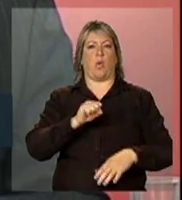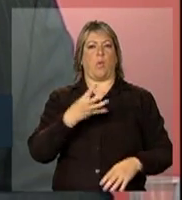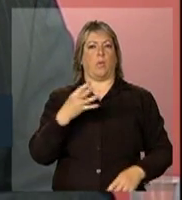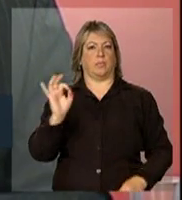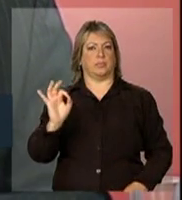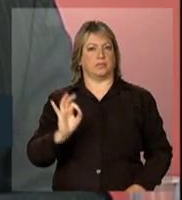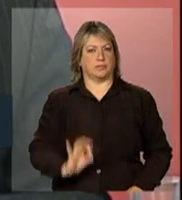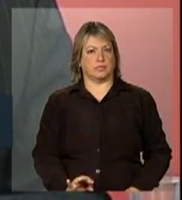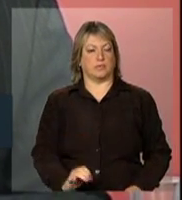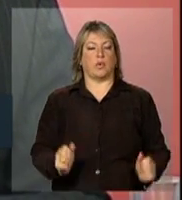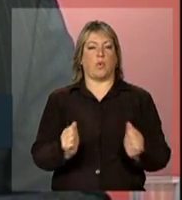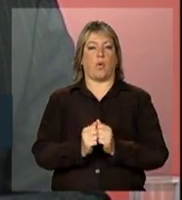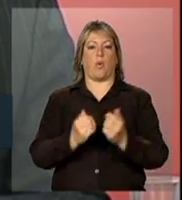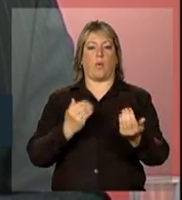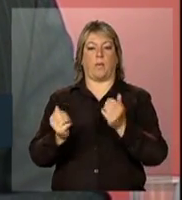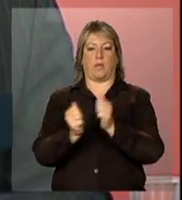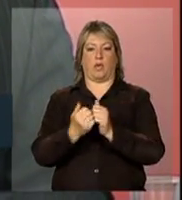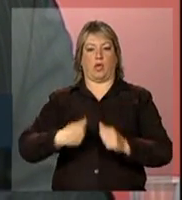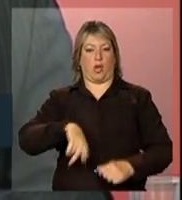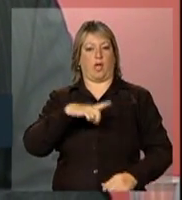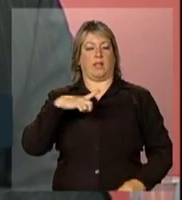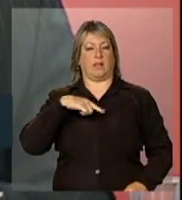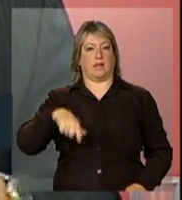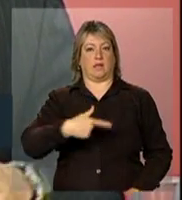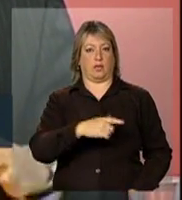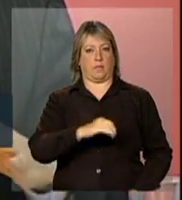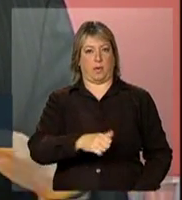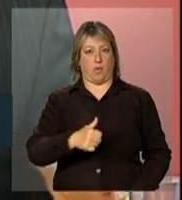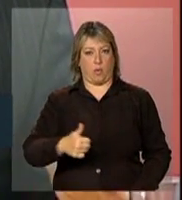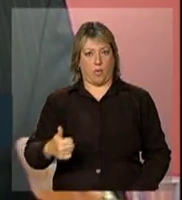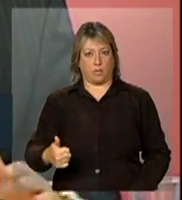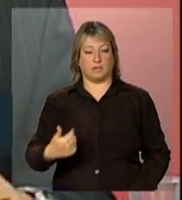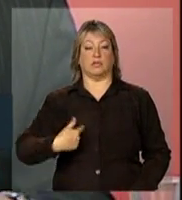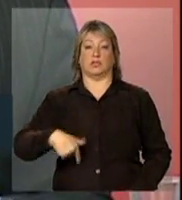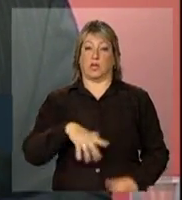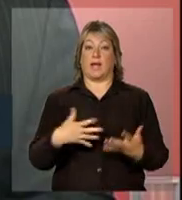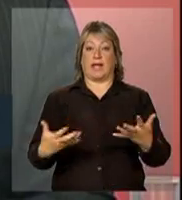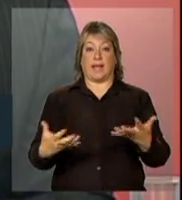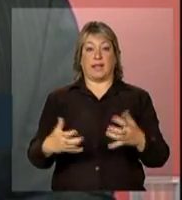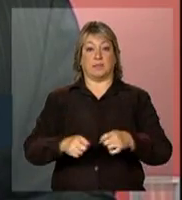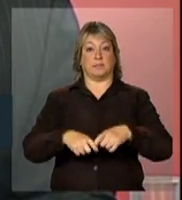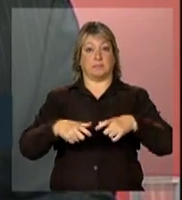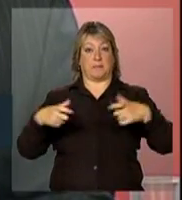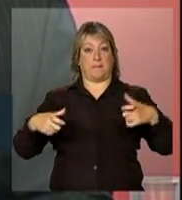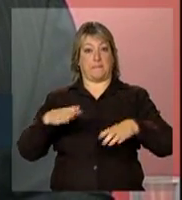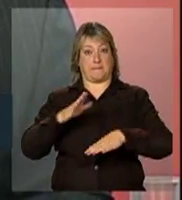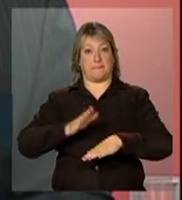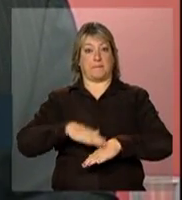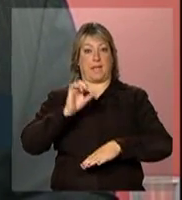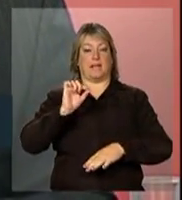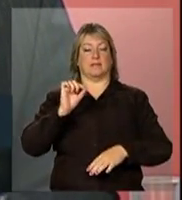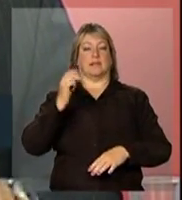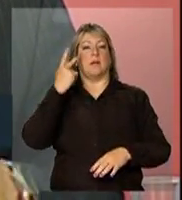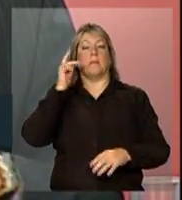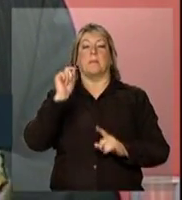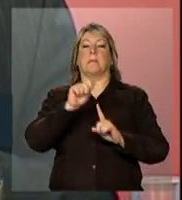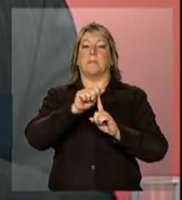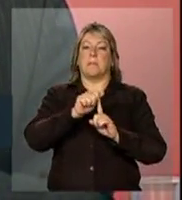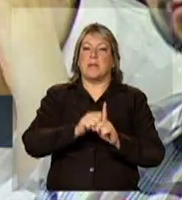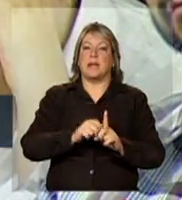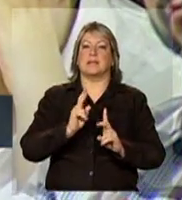com os dados que nós já temos de 2011, e queremos expandir ainda mais. Mensalmente, viu, Pedro,